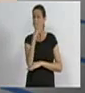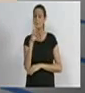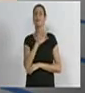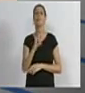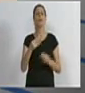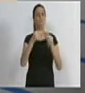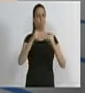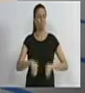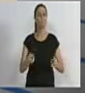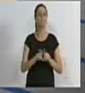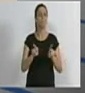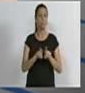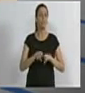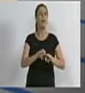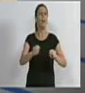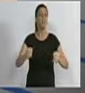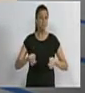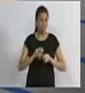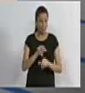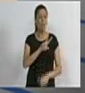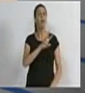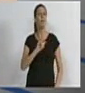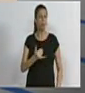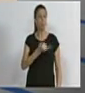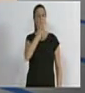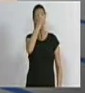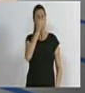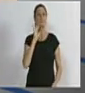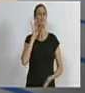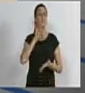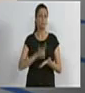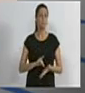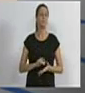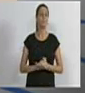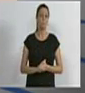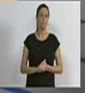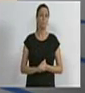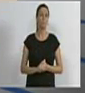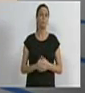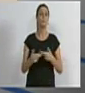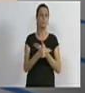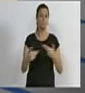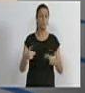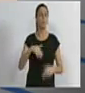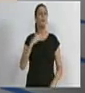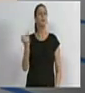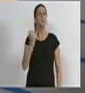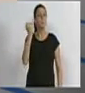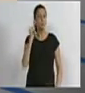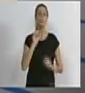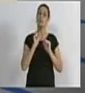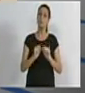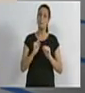fica estéreo e a região sujeita a inundações. Uma das coisas mais importantes que podemos